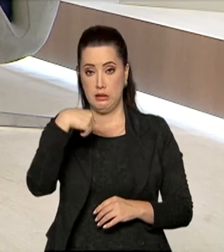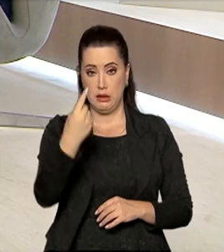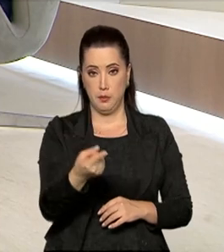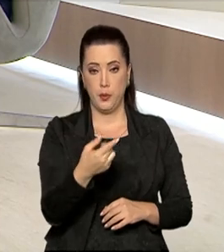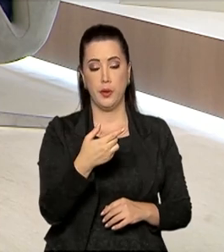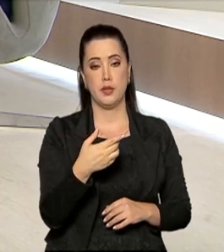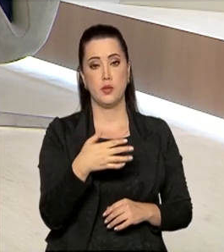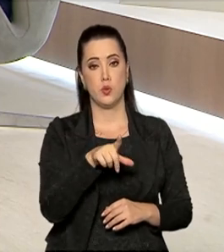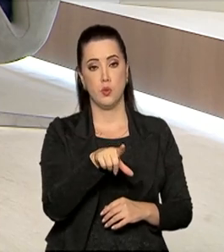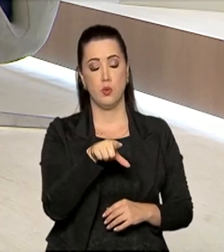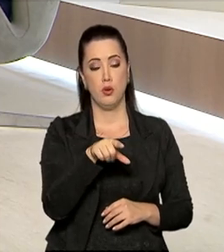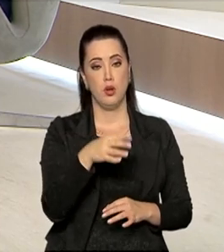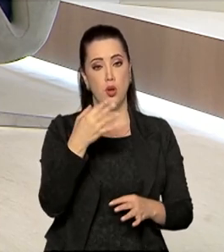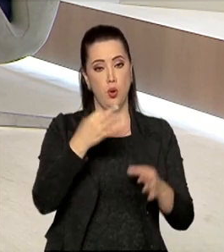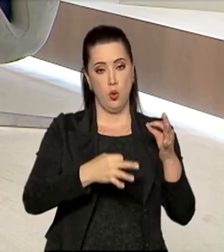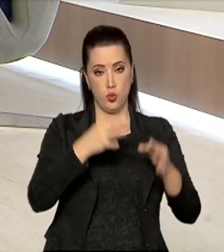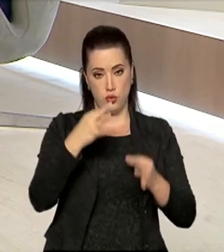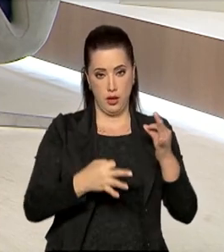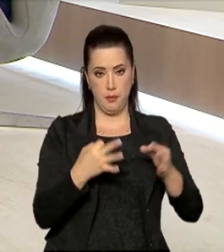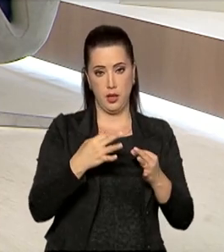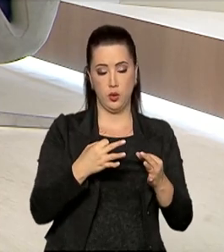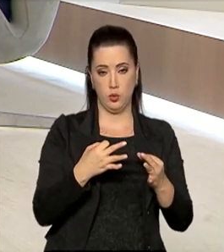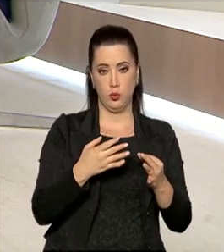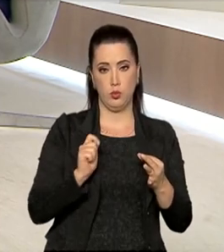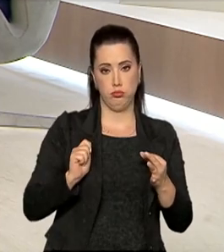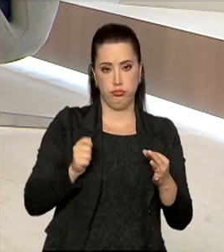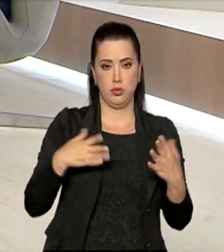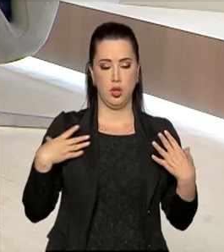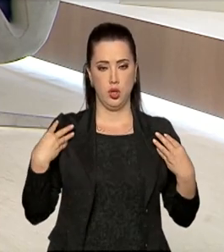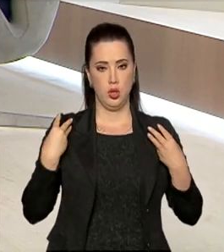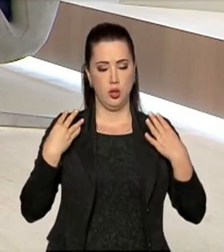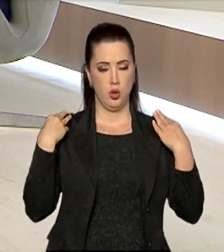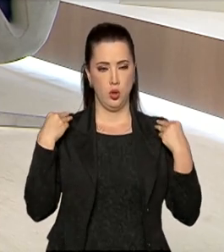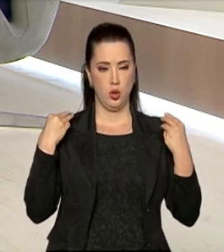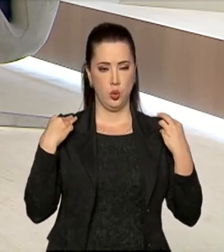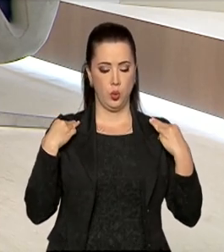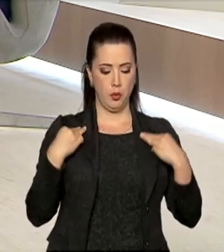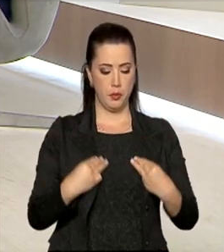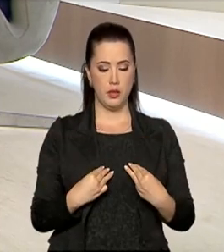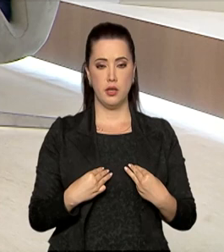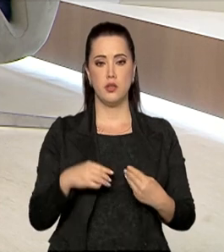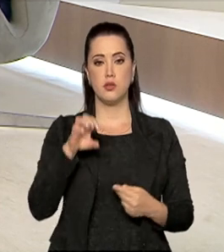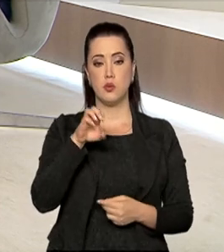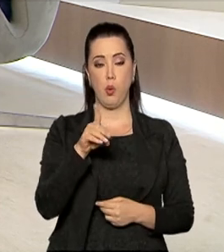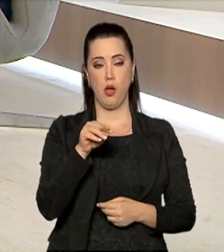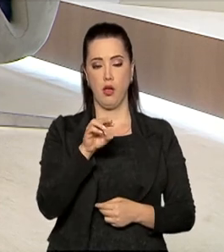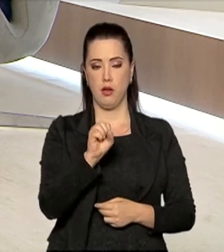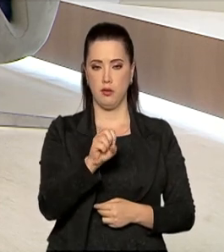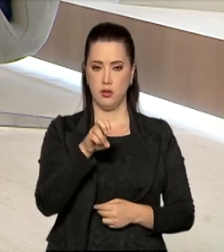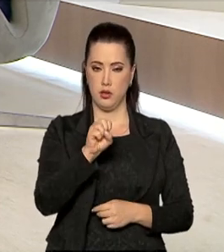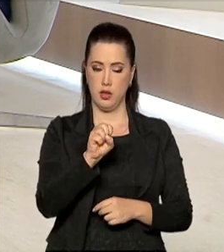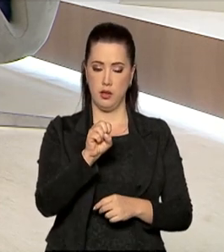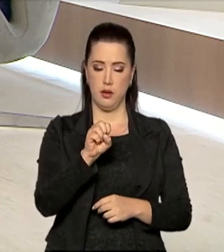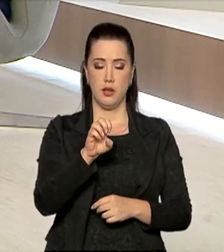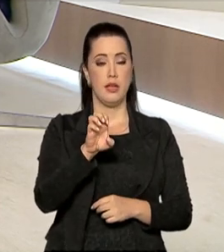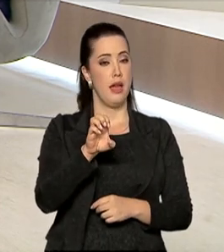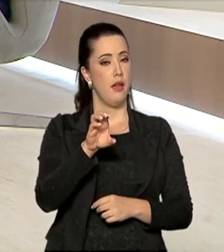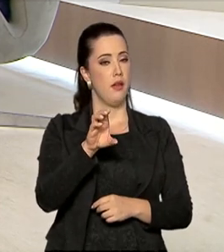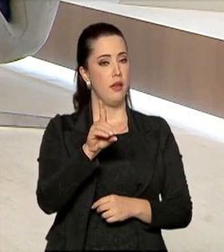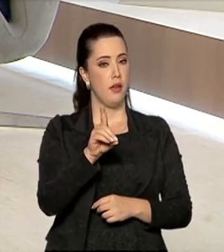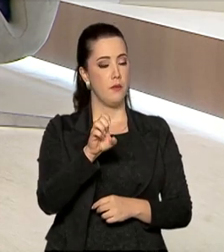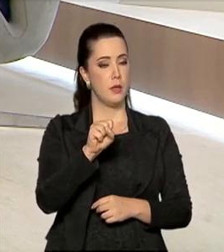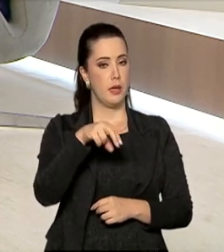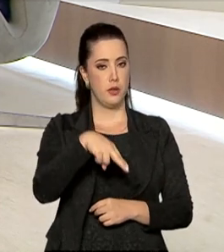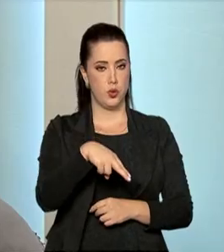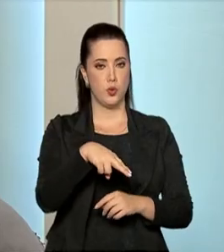ministro Edson Fachin do Supremo suspendeu o parecer 01, de modo que o norte a ser seguido